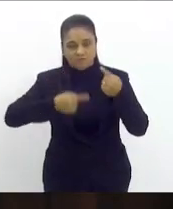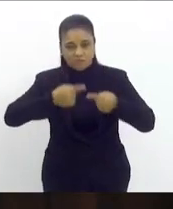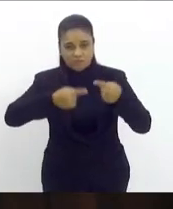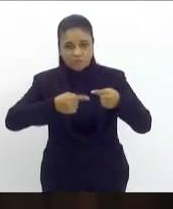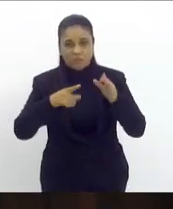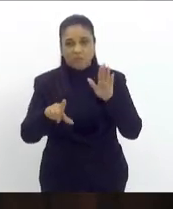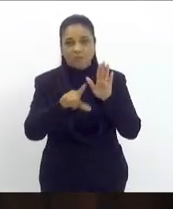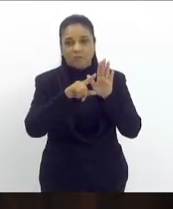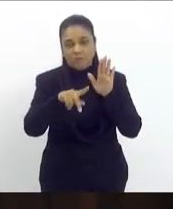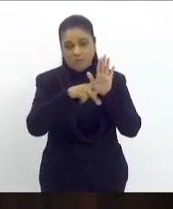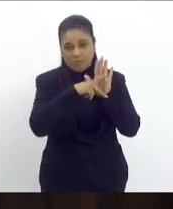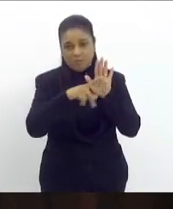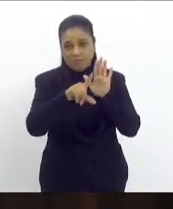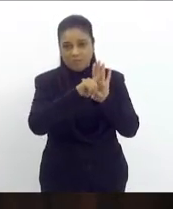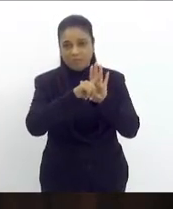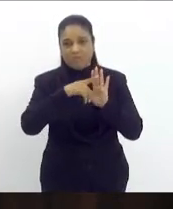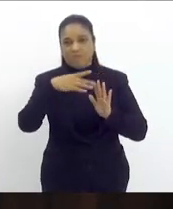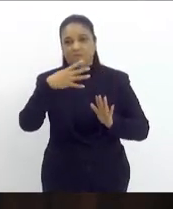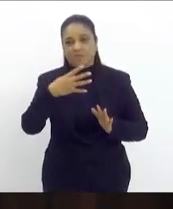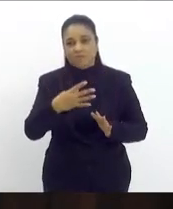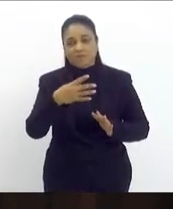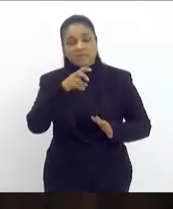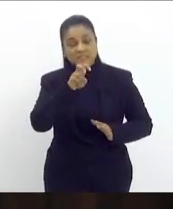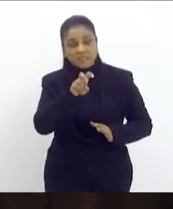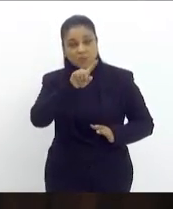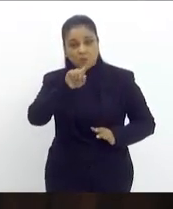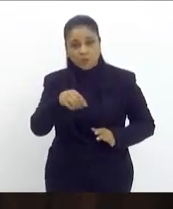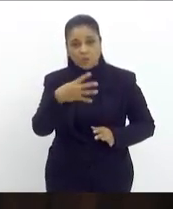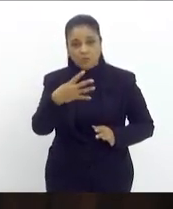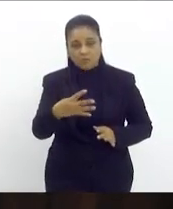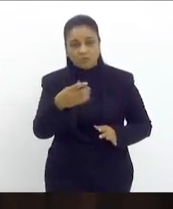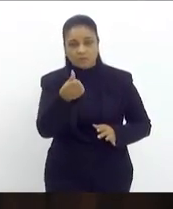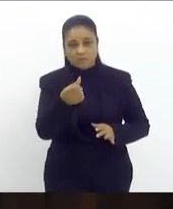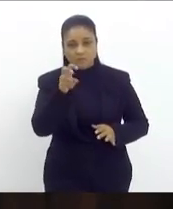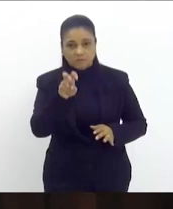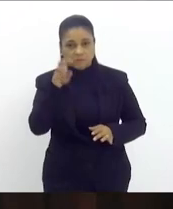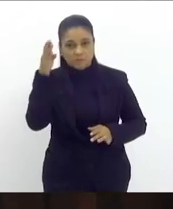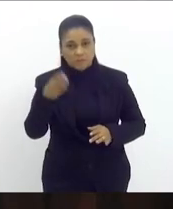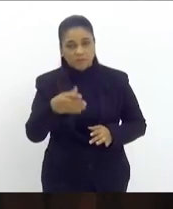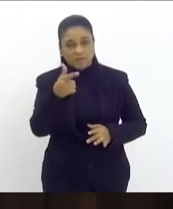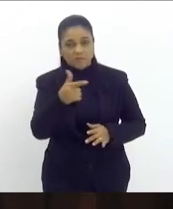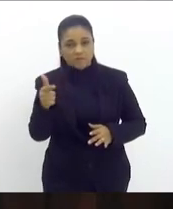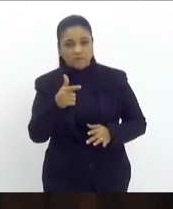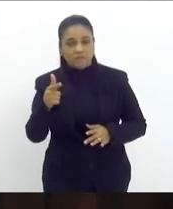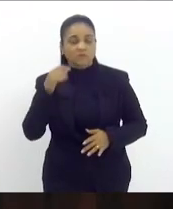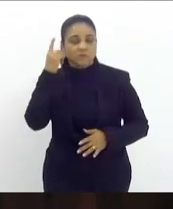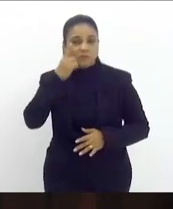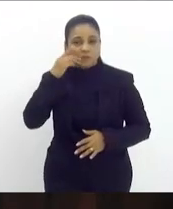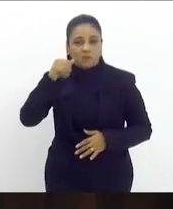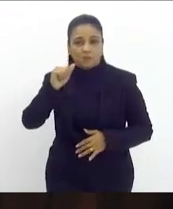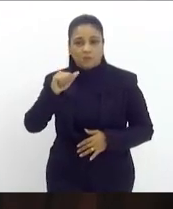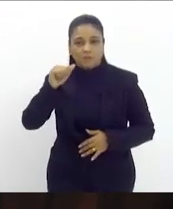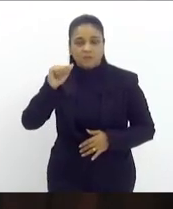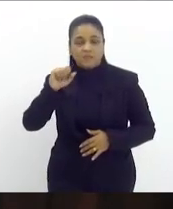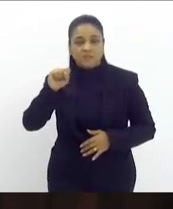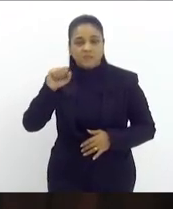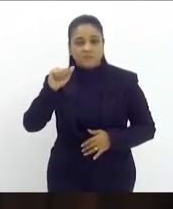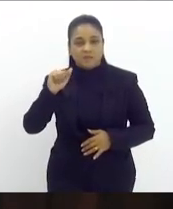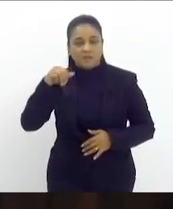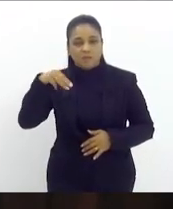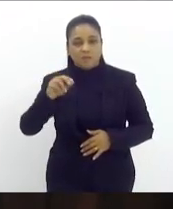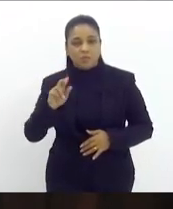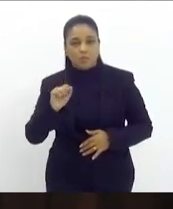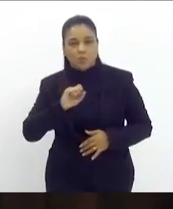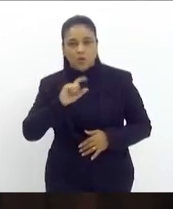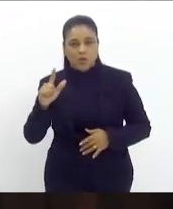número 5.465 2022 de autoria do deputado Samuel Malafaia, que dispõe sobre a compensação